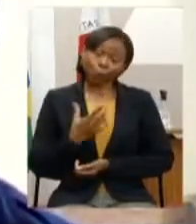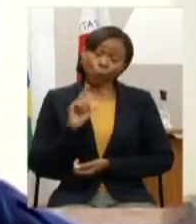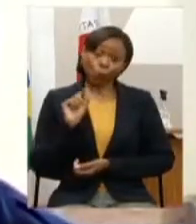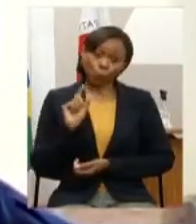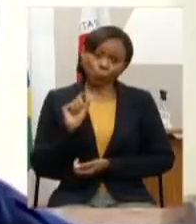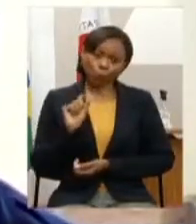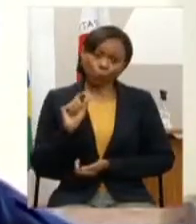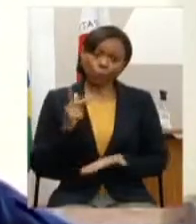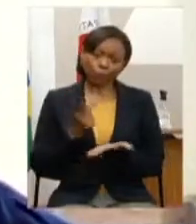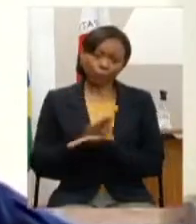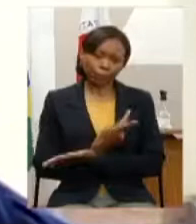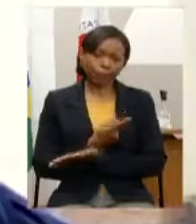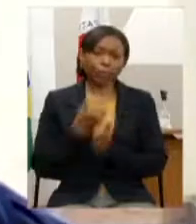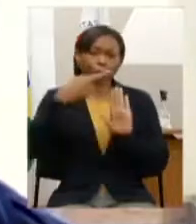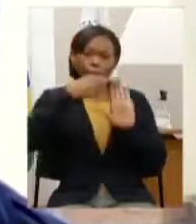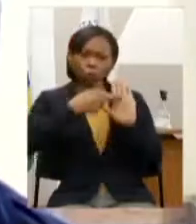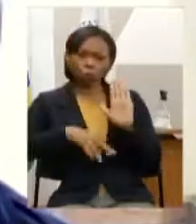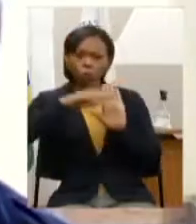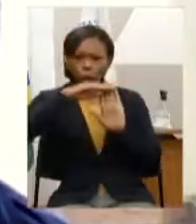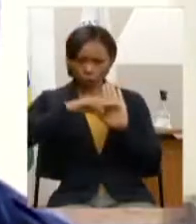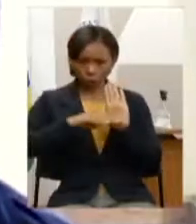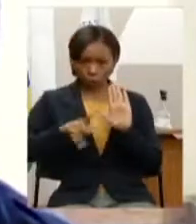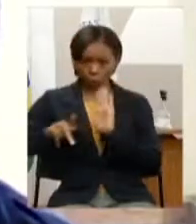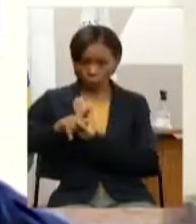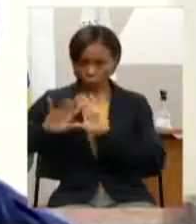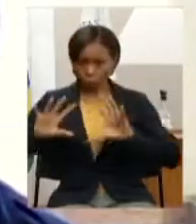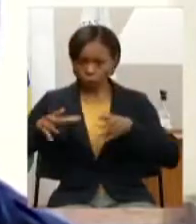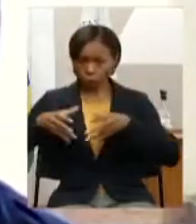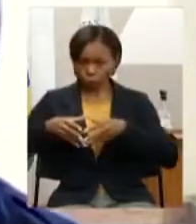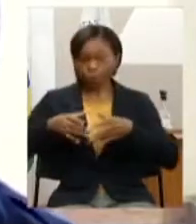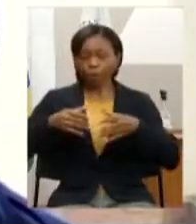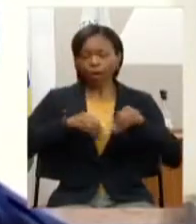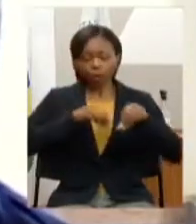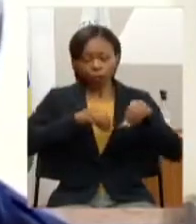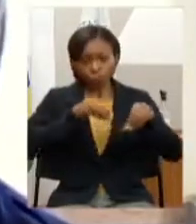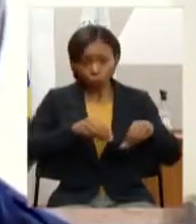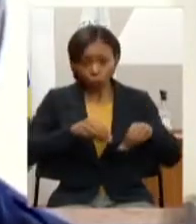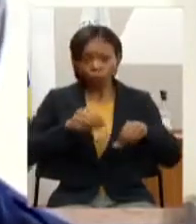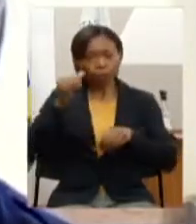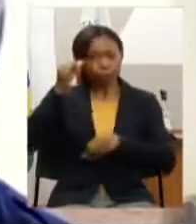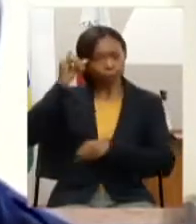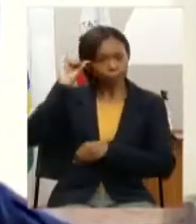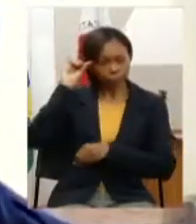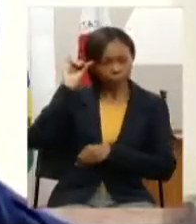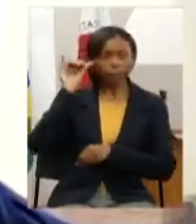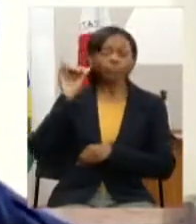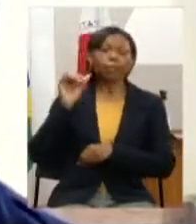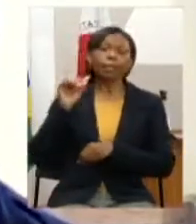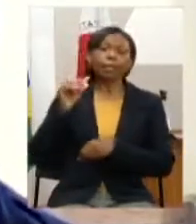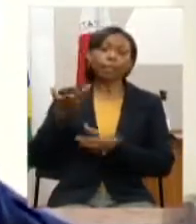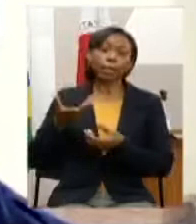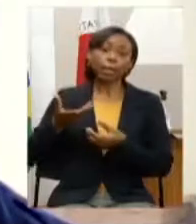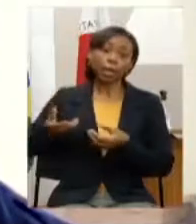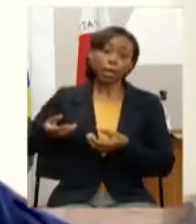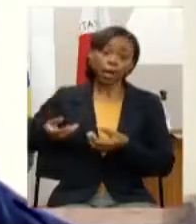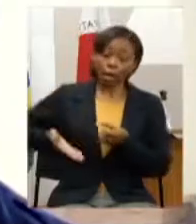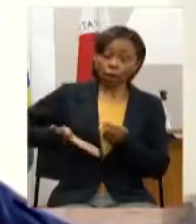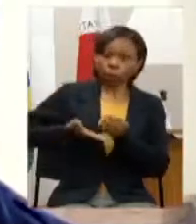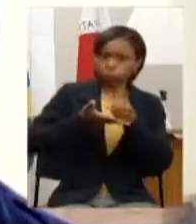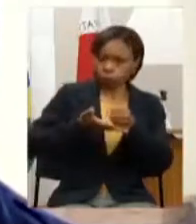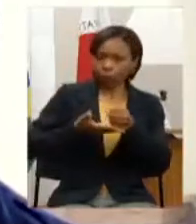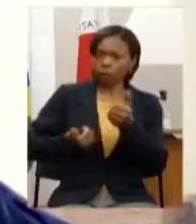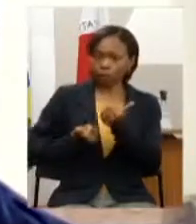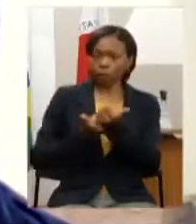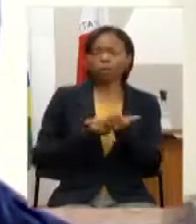da leitura do relatório do grupo é agricultura pecuária e abastecimento o tema agricultura pecuária e abastecimento foi debatido no dia 4